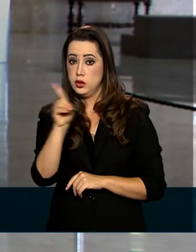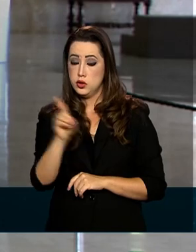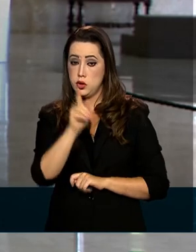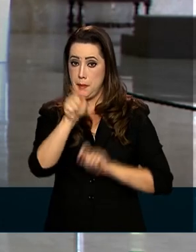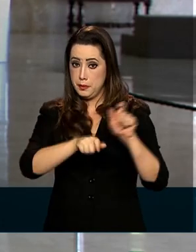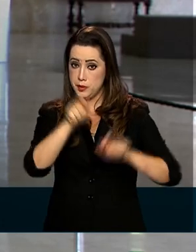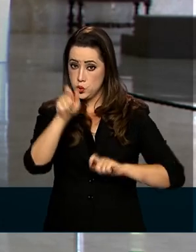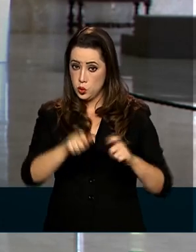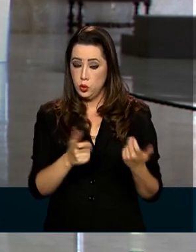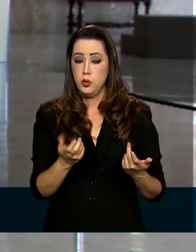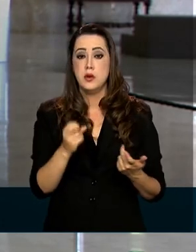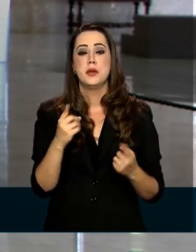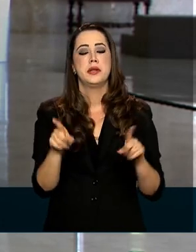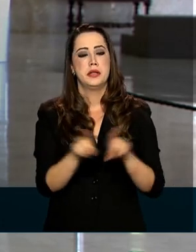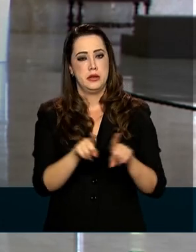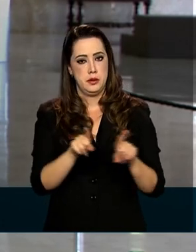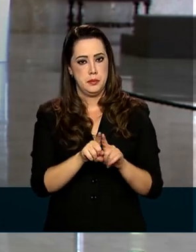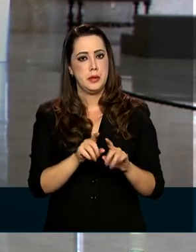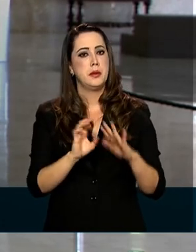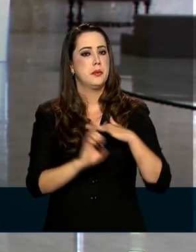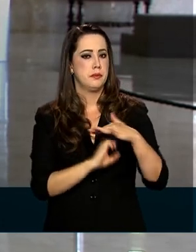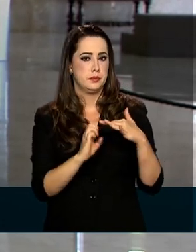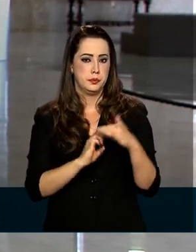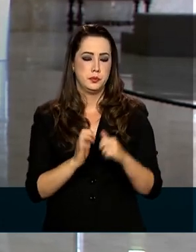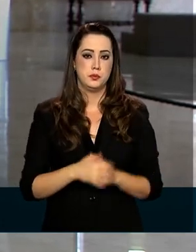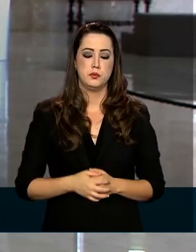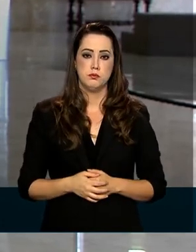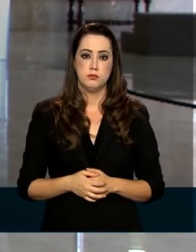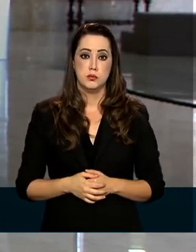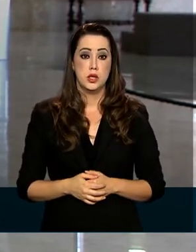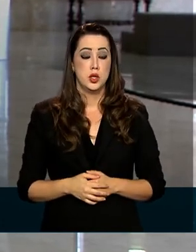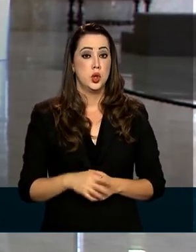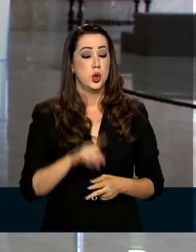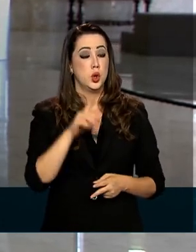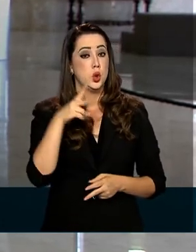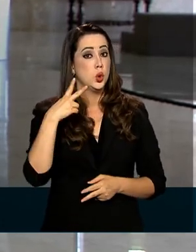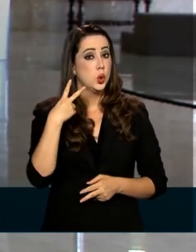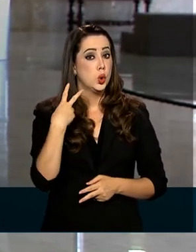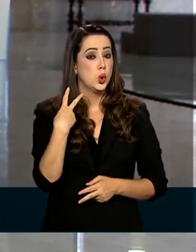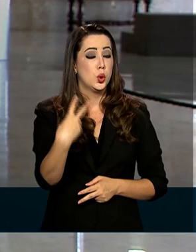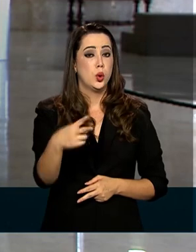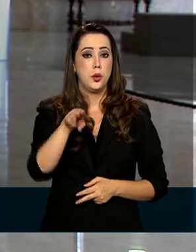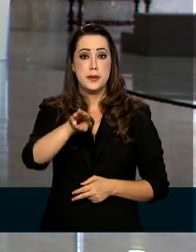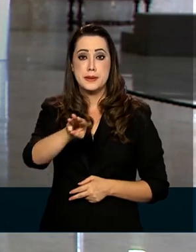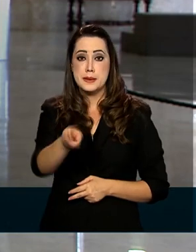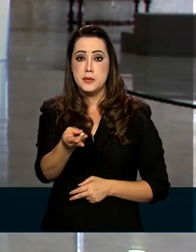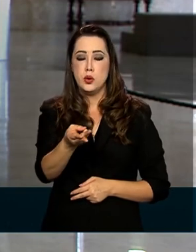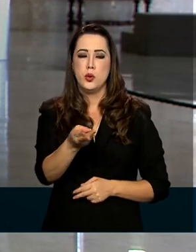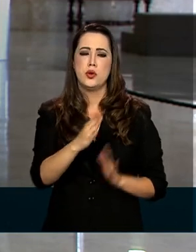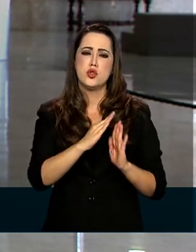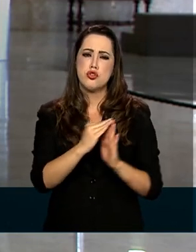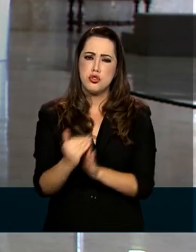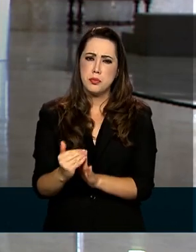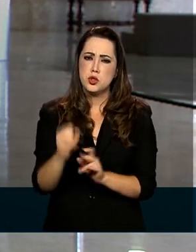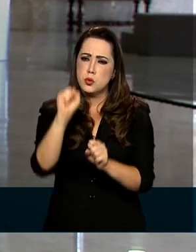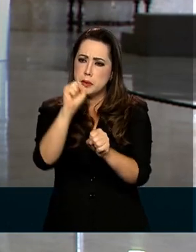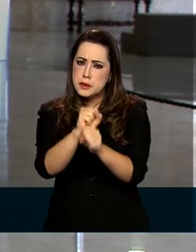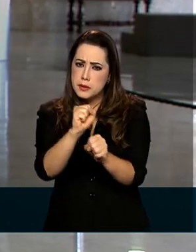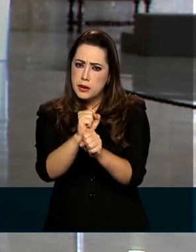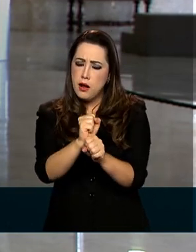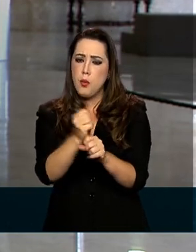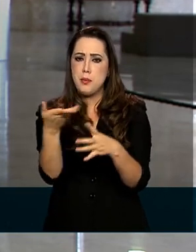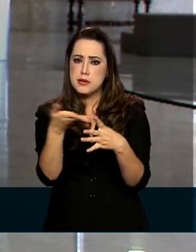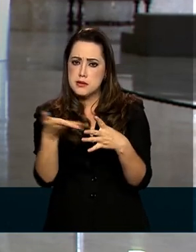pessoas físicas e também para empresas. Foram 2 milhões e 400 mil pedidos para suspender os